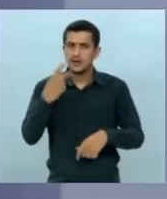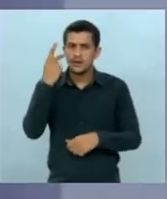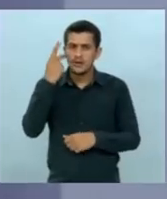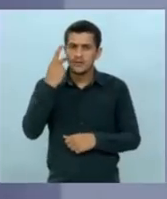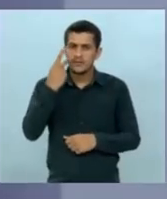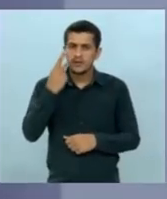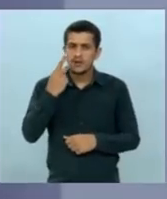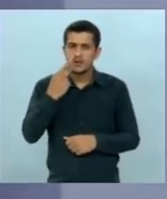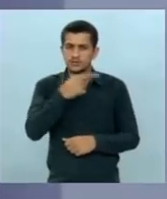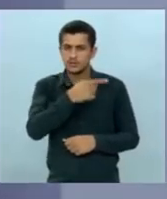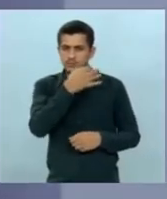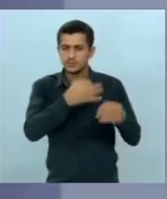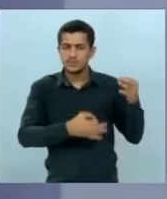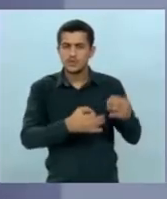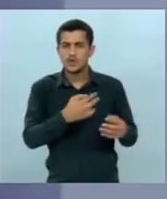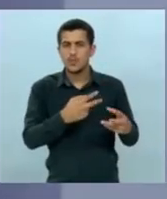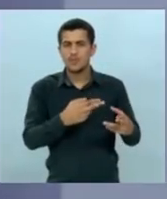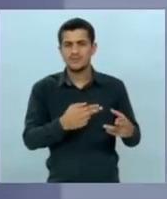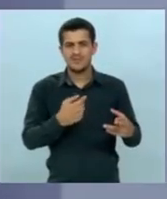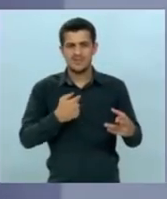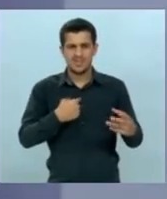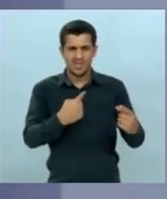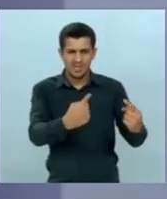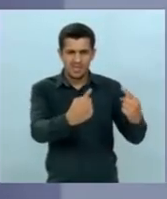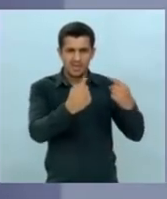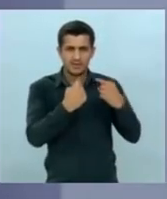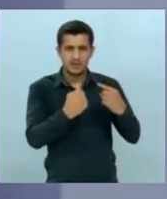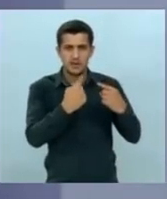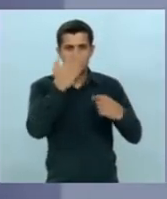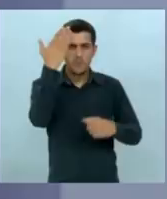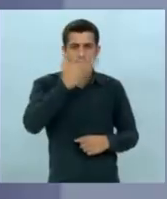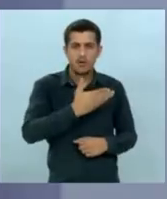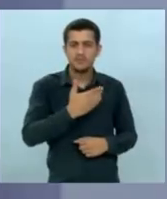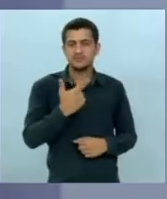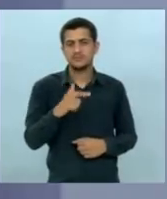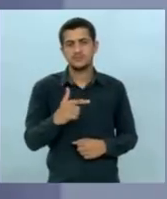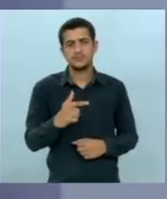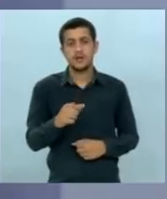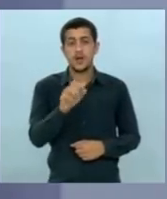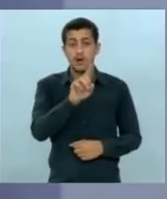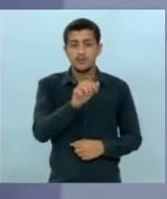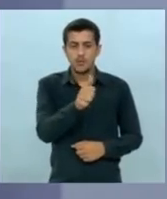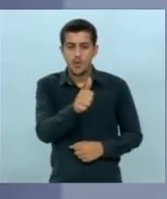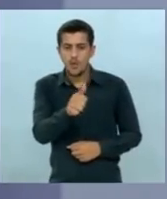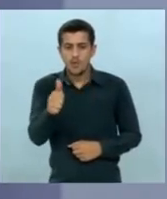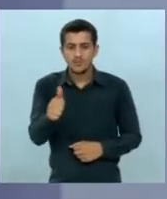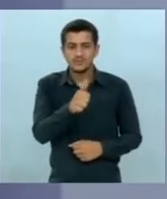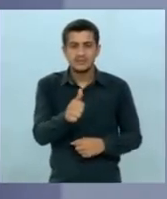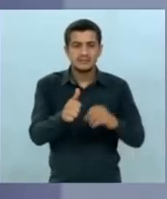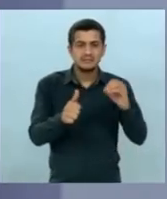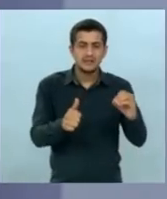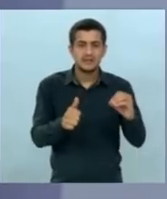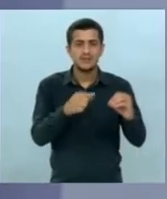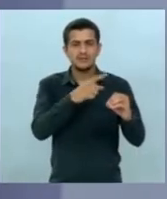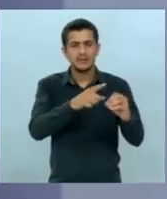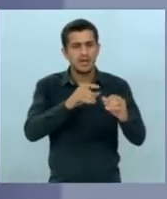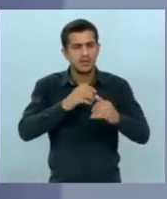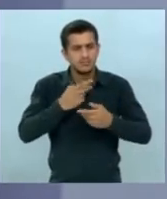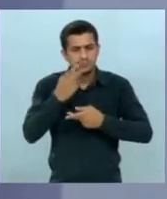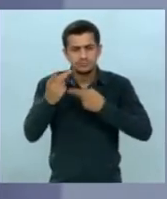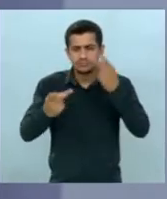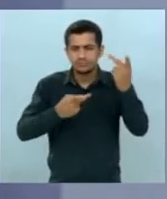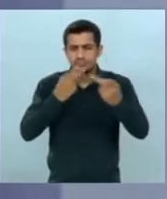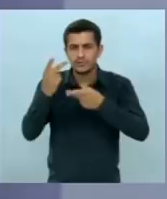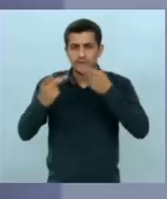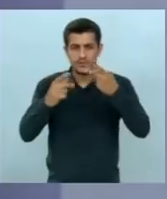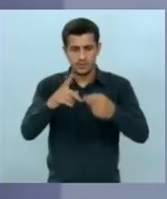magistratura de querer acusar sem provas 11 a 0 o arquivamento e você falou a campanha inteira sobre isso